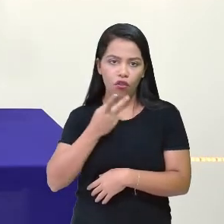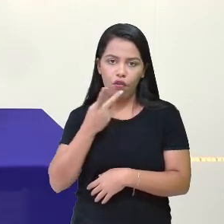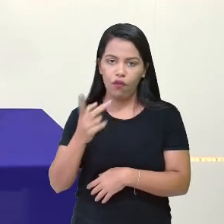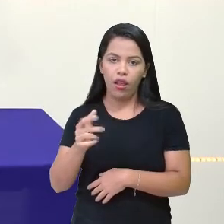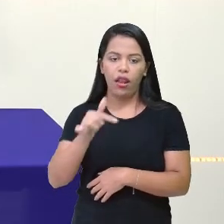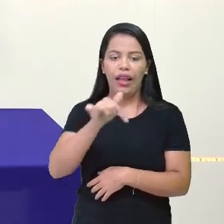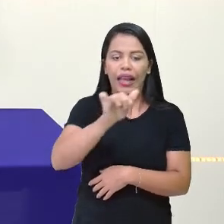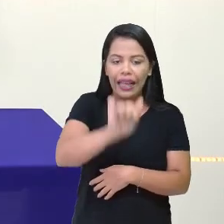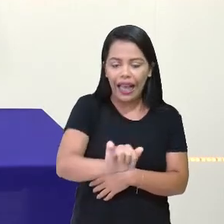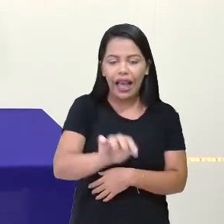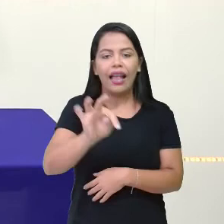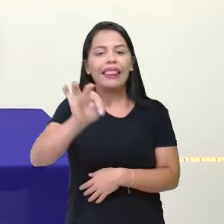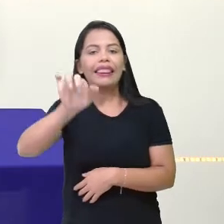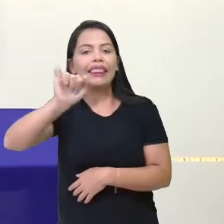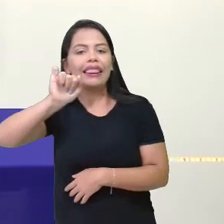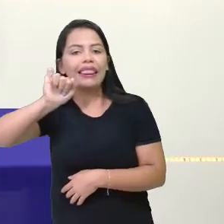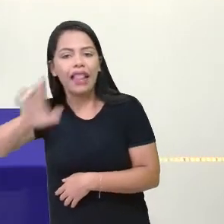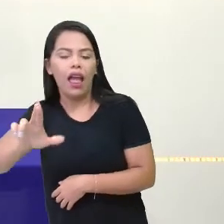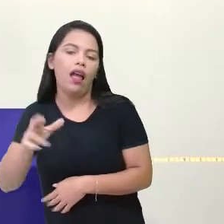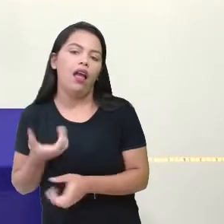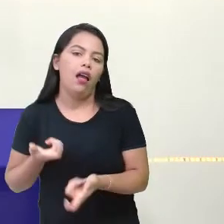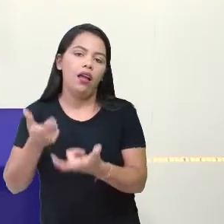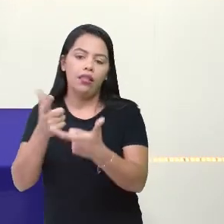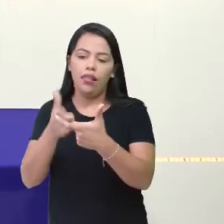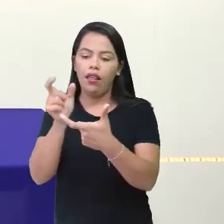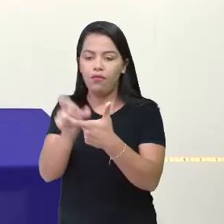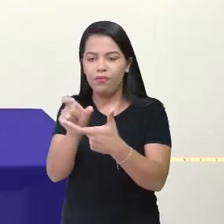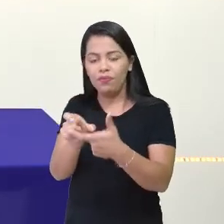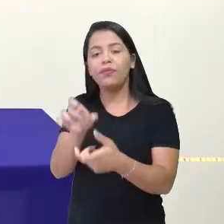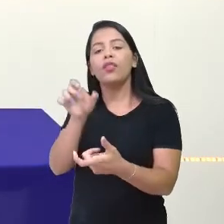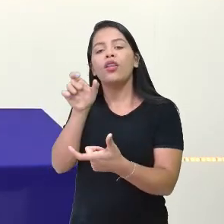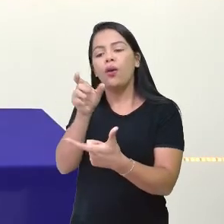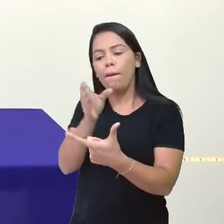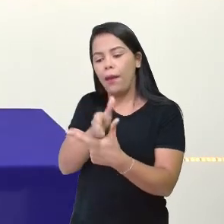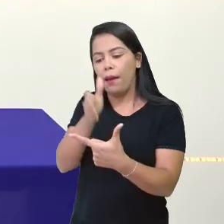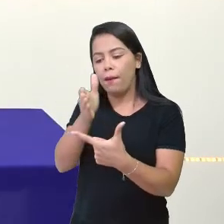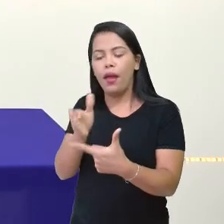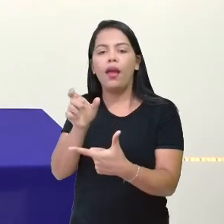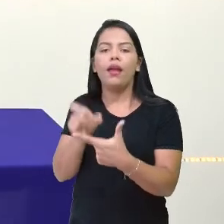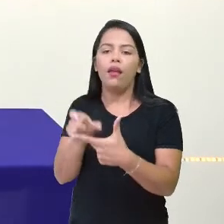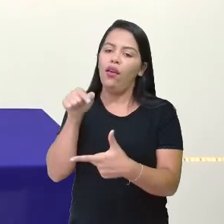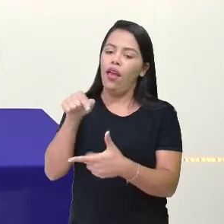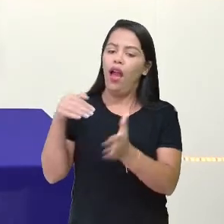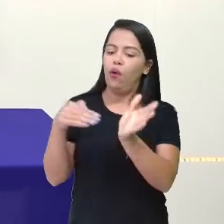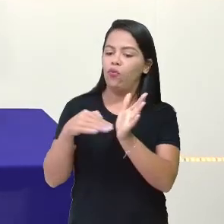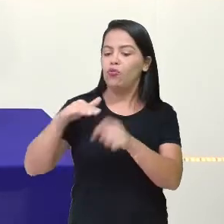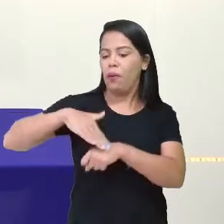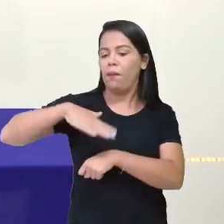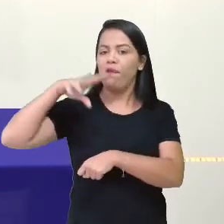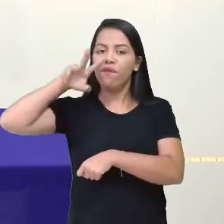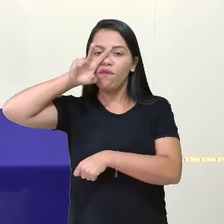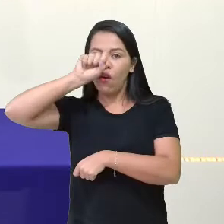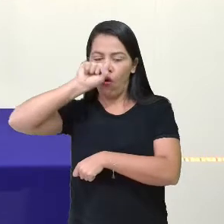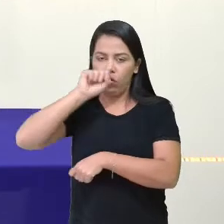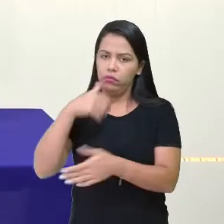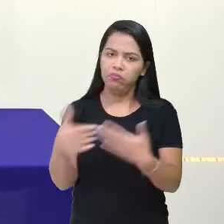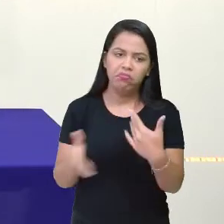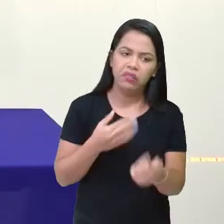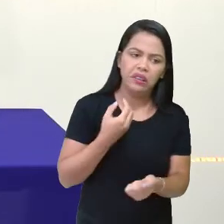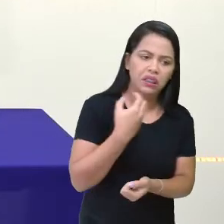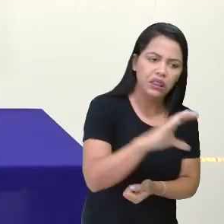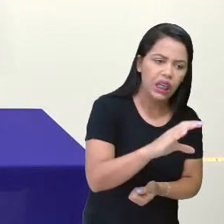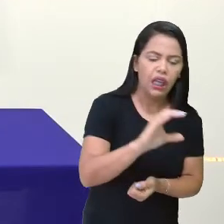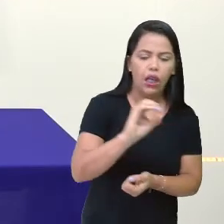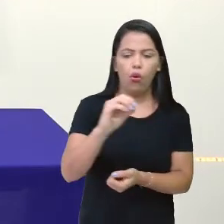Catar. A última sílaba vai ser pronunciada com mais força. Não importa como você vai escrever. Se você